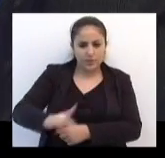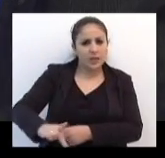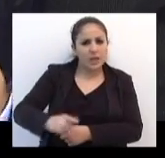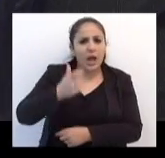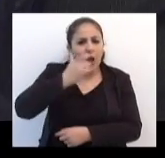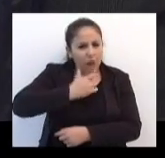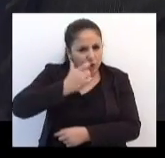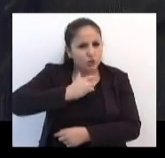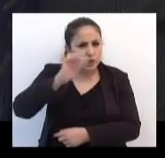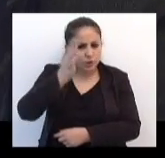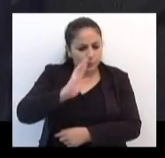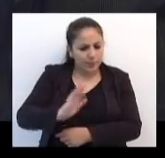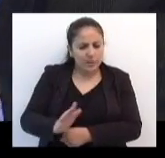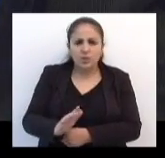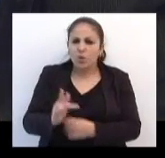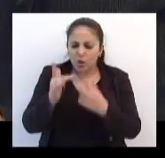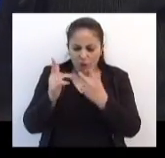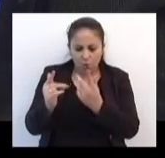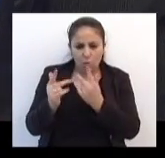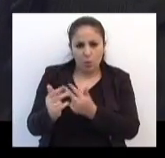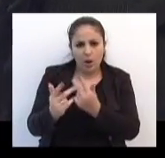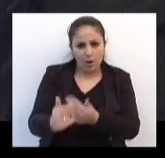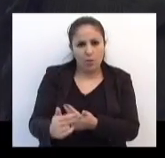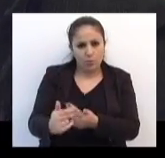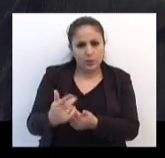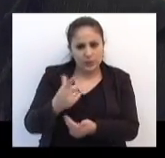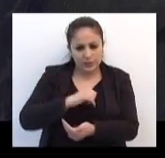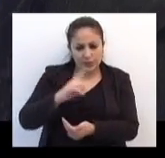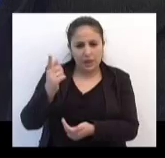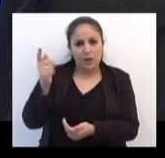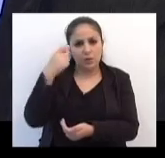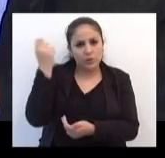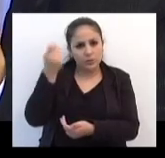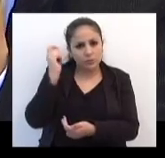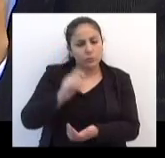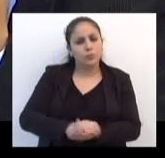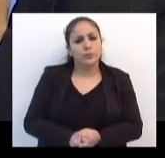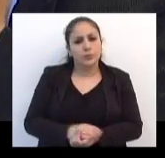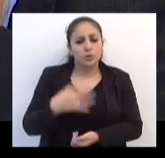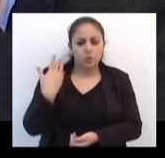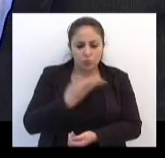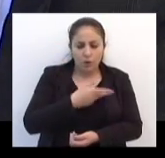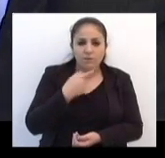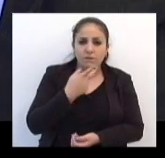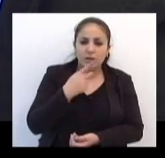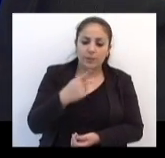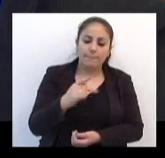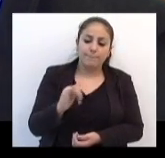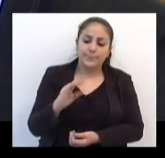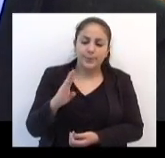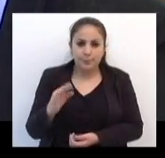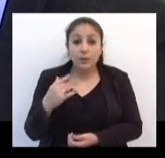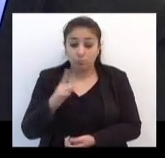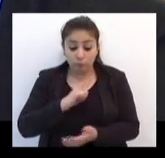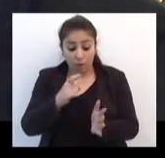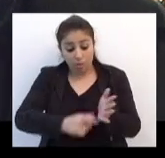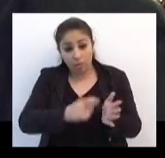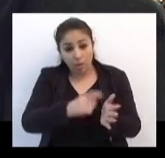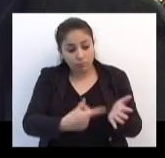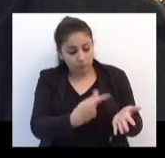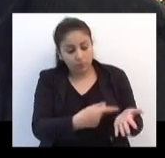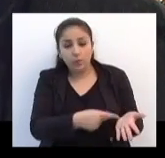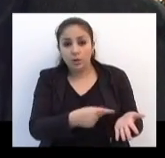não estaria o Brasil nas mesmas situações que está o Rio Grande do Sul? Mas falando em PIB, eu trago aqui dados do PIB,